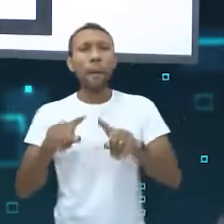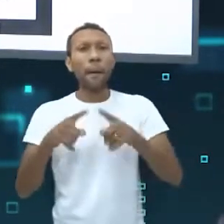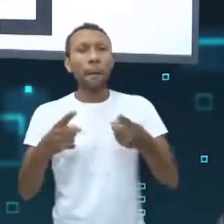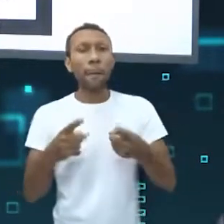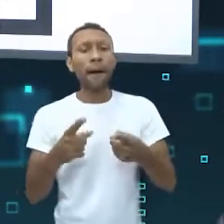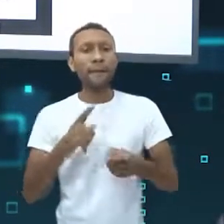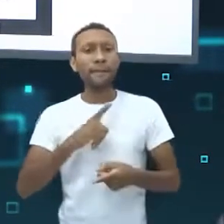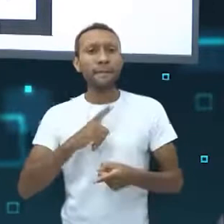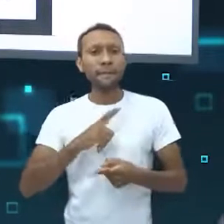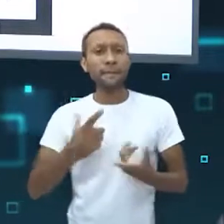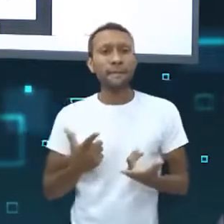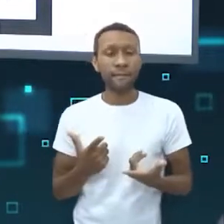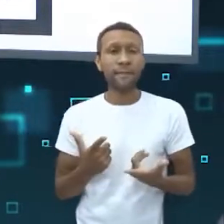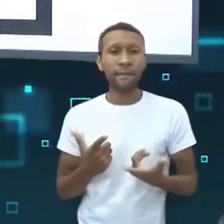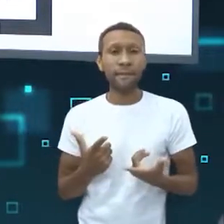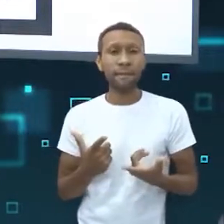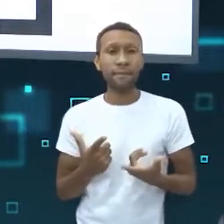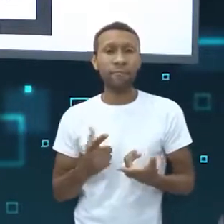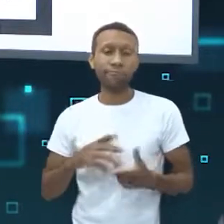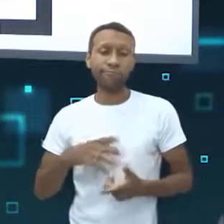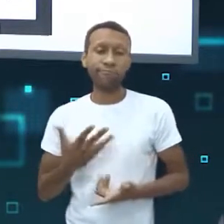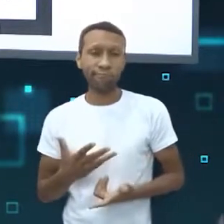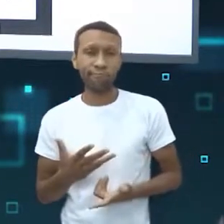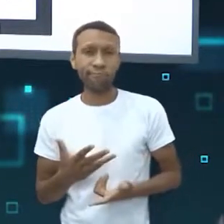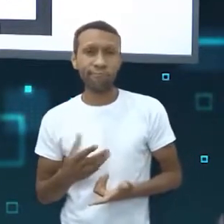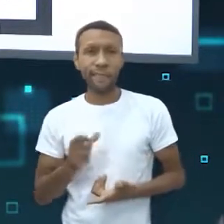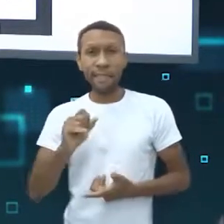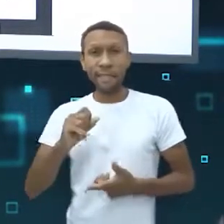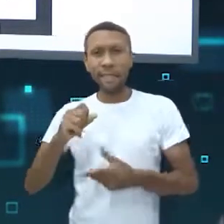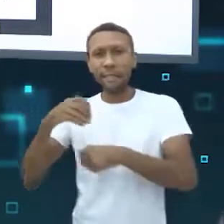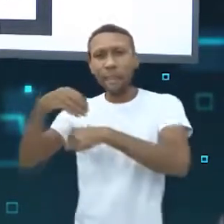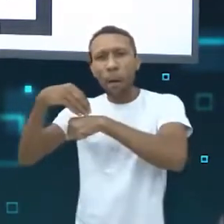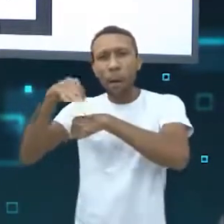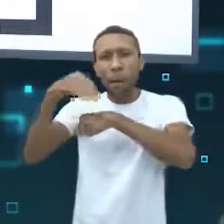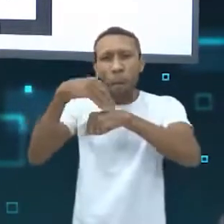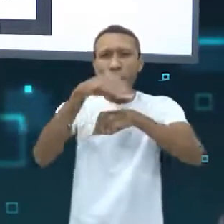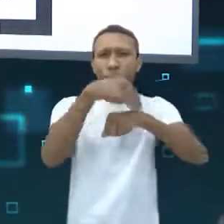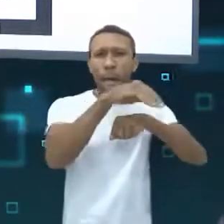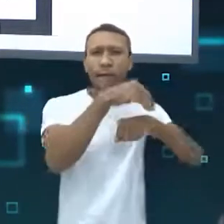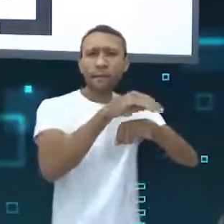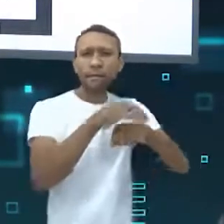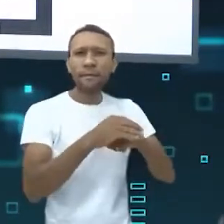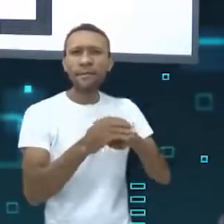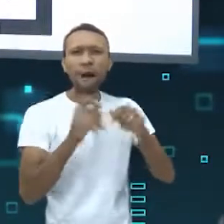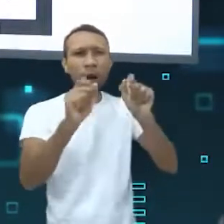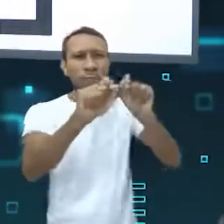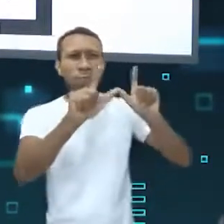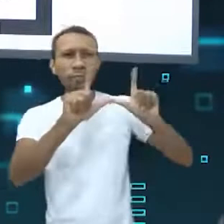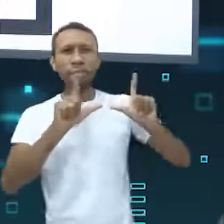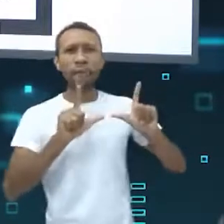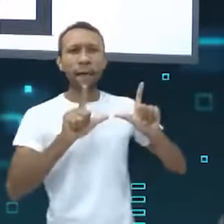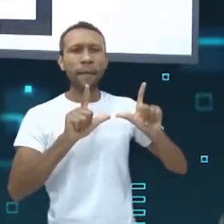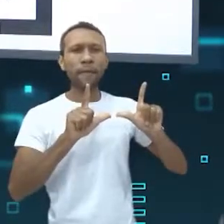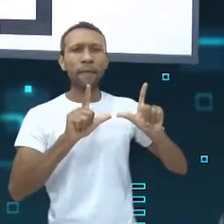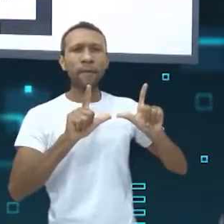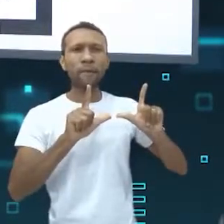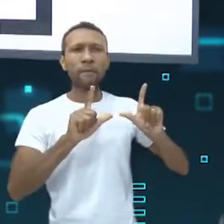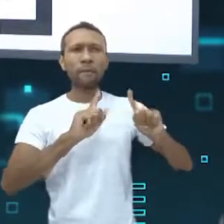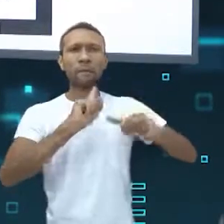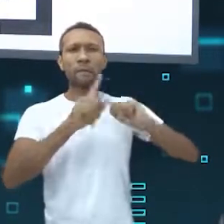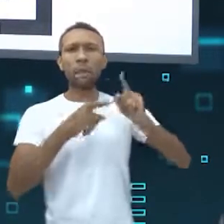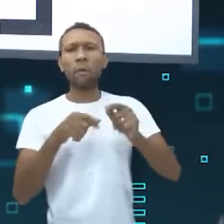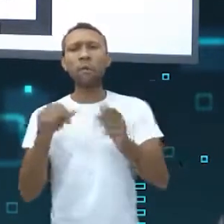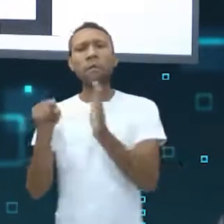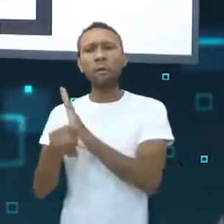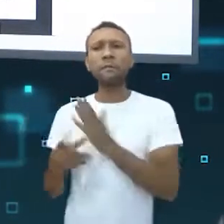senso é também. Se for compartilhar uma imagem ou situação expondo outra pessoa, mesmo depois de